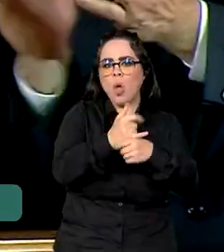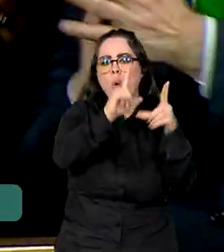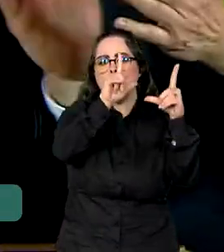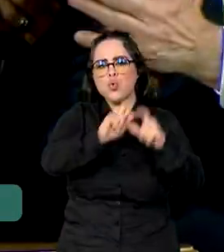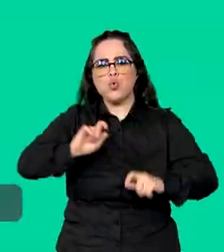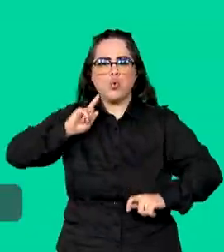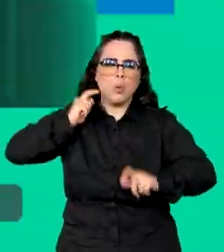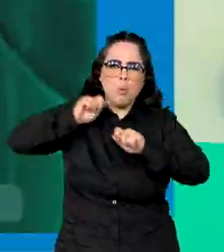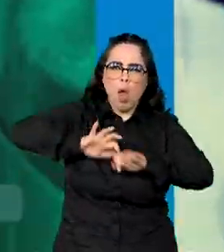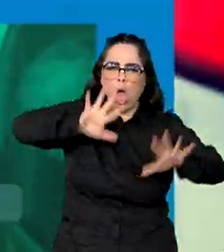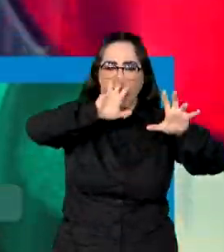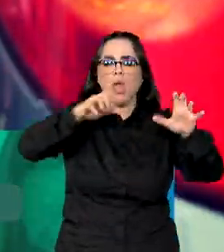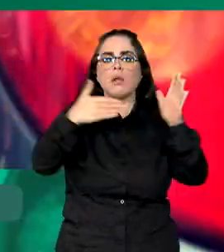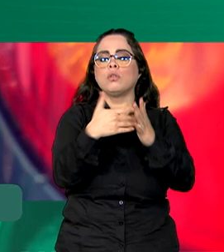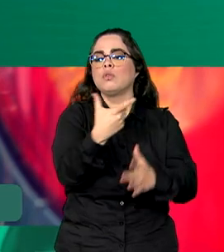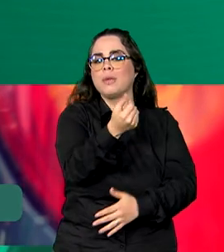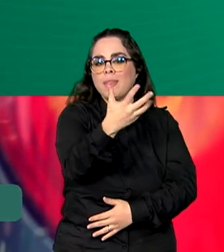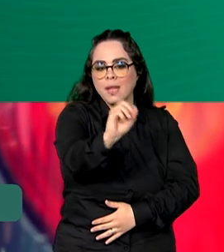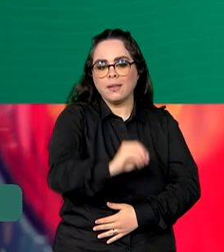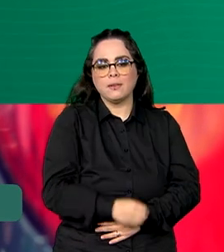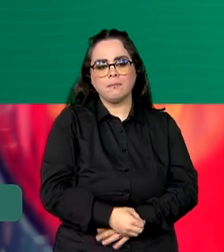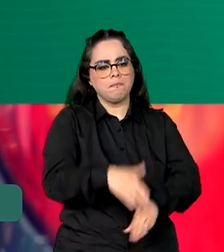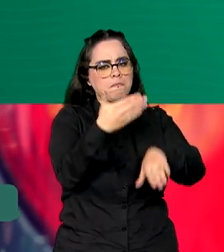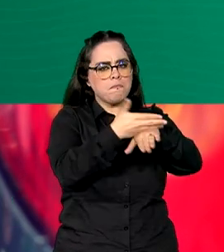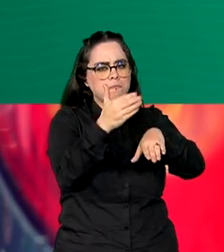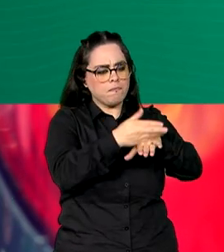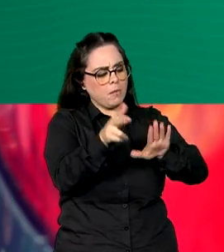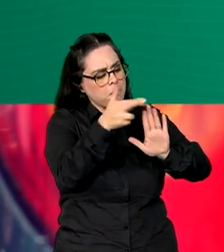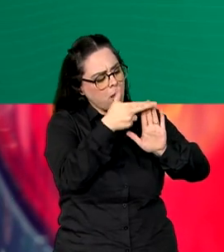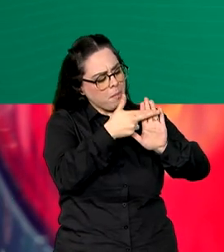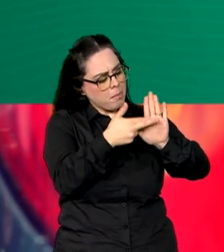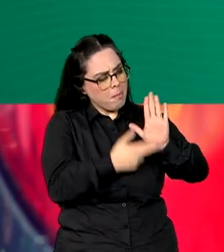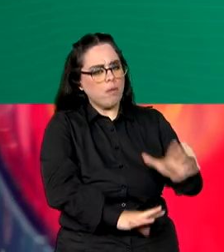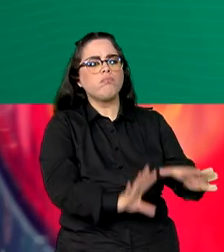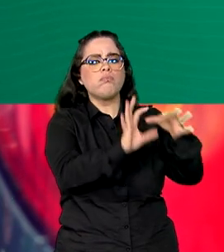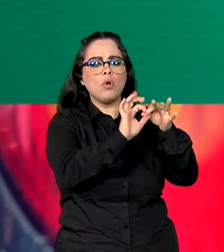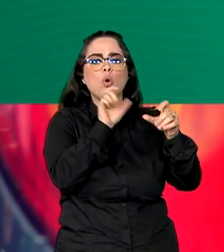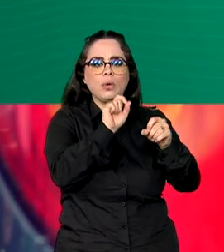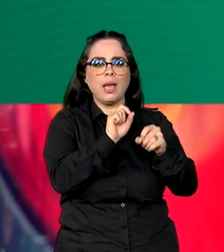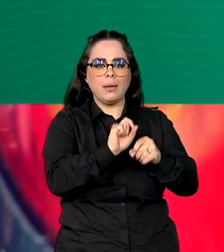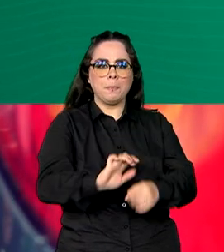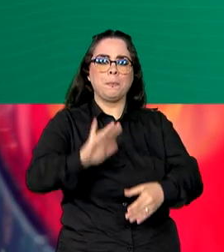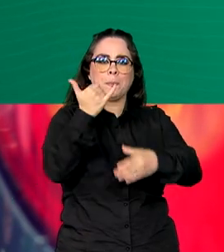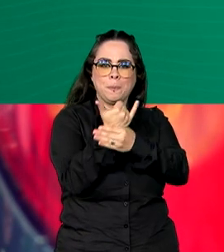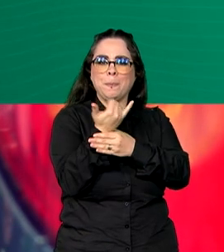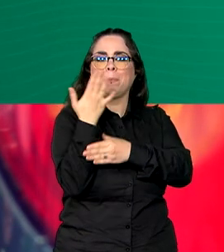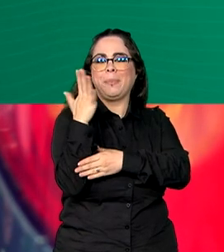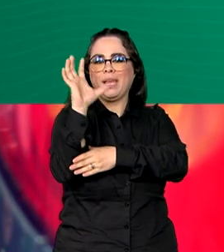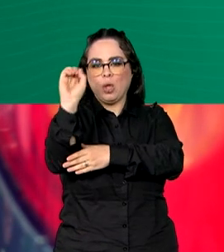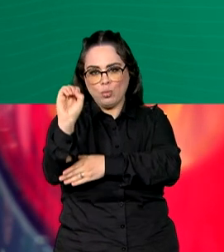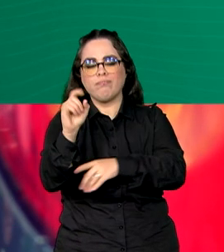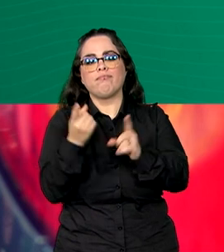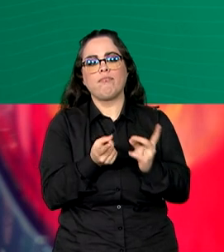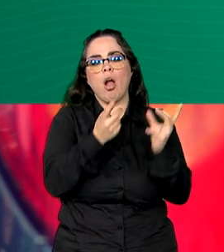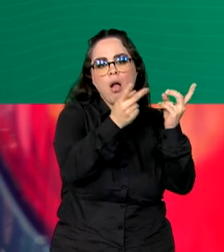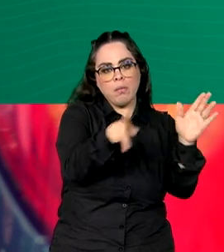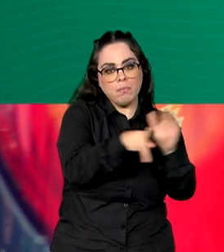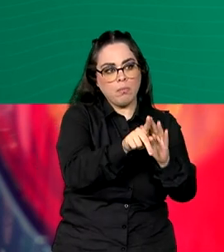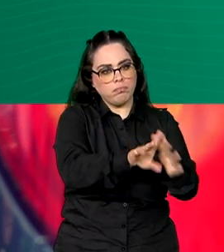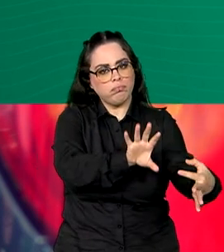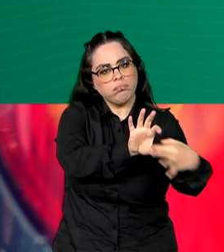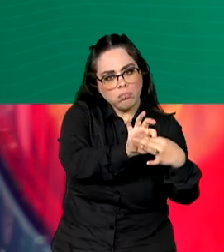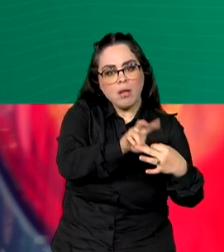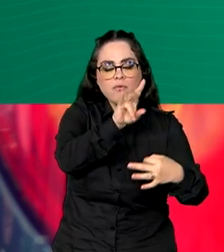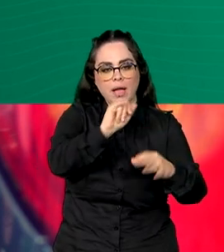2030. Na prática, a norma prevê que a adição obrigatória de biodiesel ao diesel vendido ao consumidor final